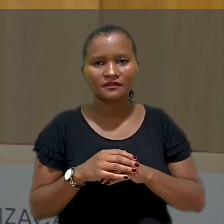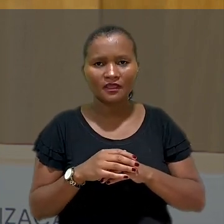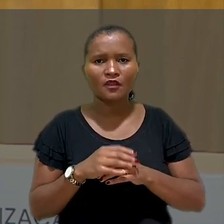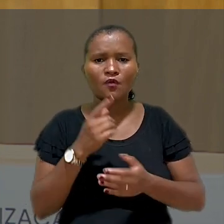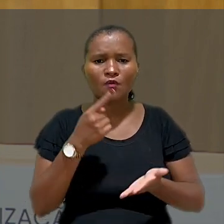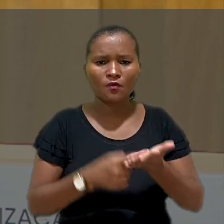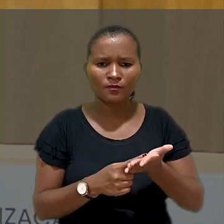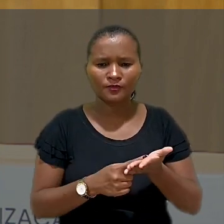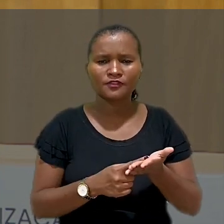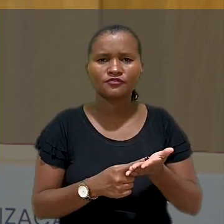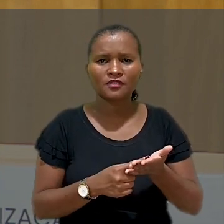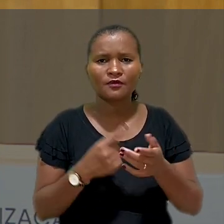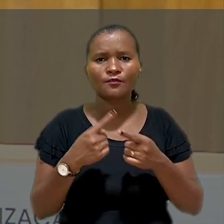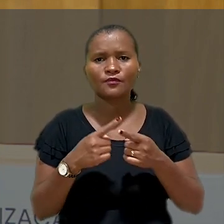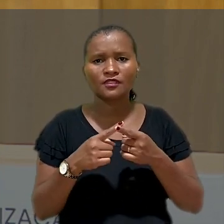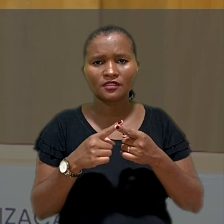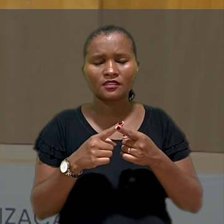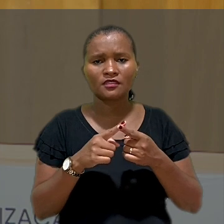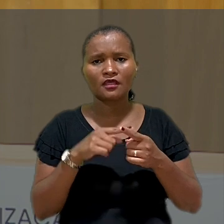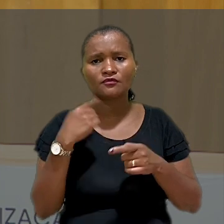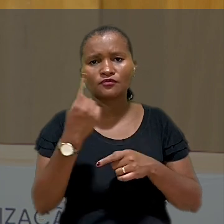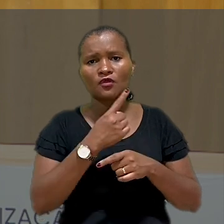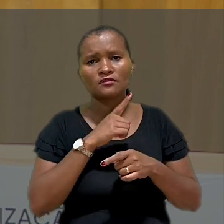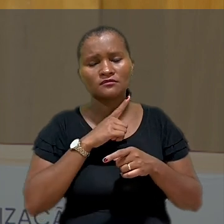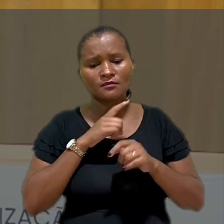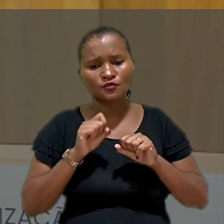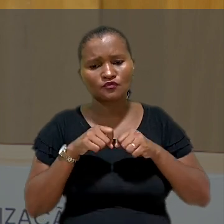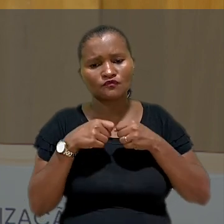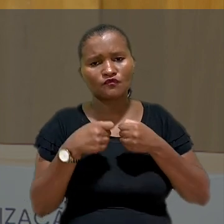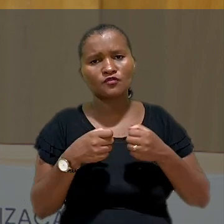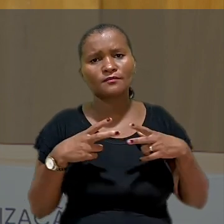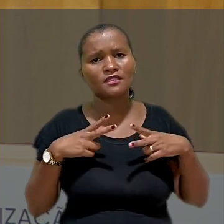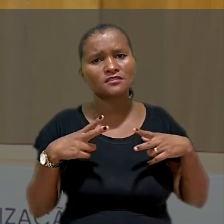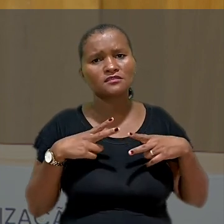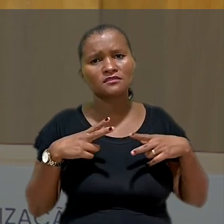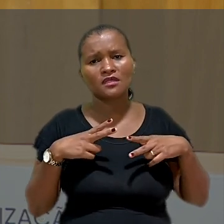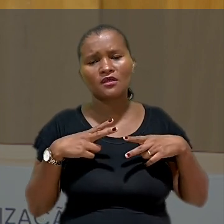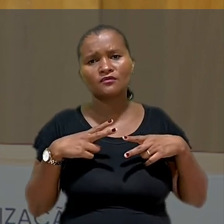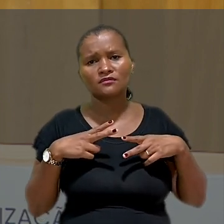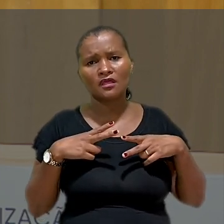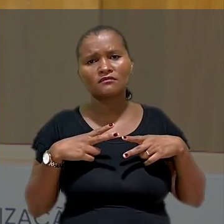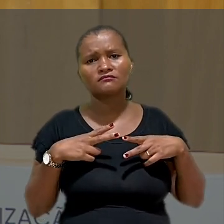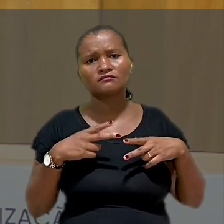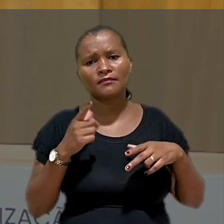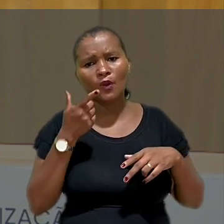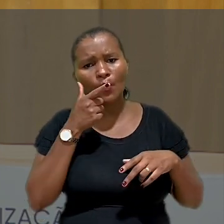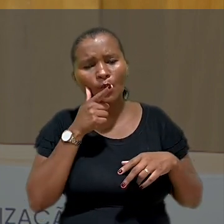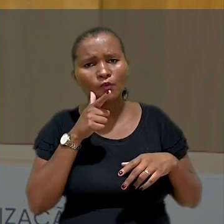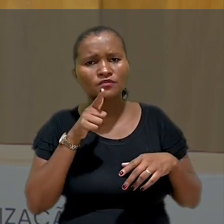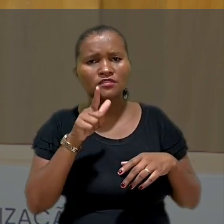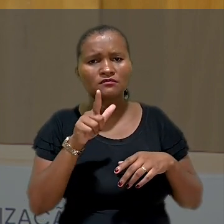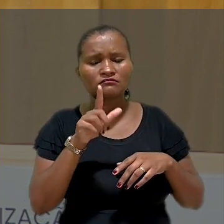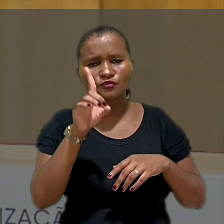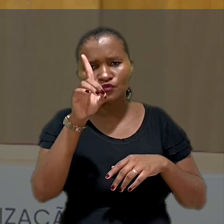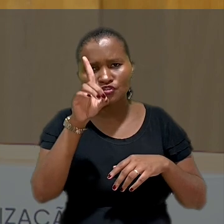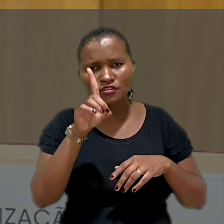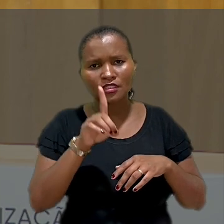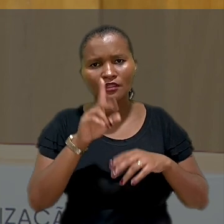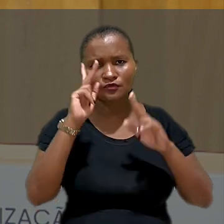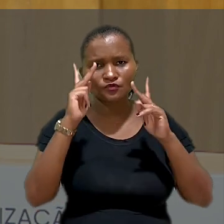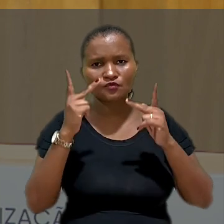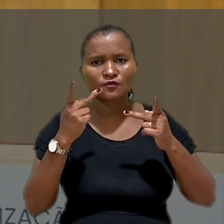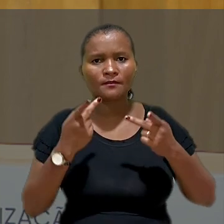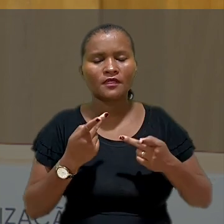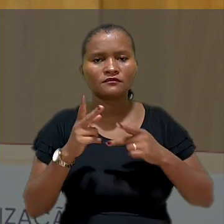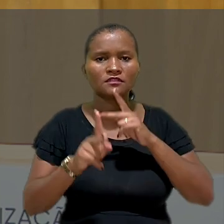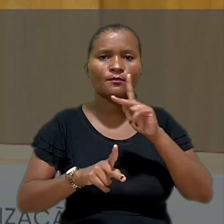Comprometimento, porque nós temos o empenho pessoal de não medir esforços para a concretização dos direitos humanos